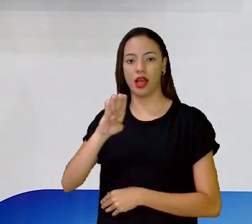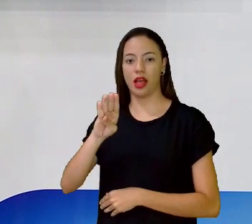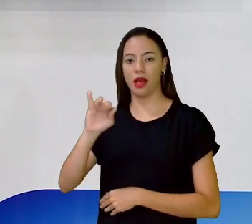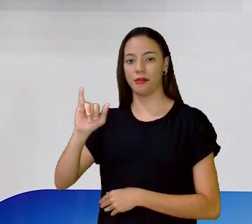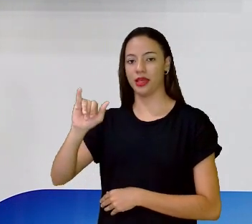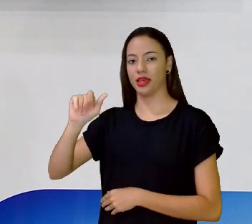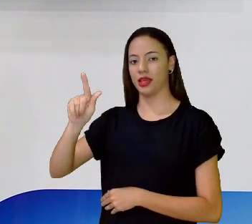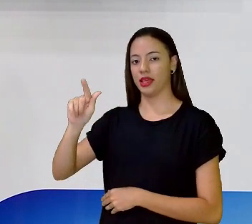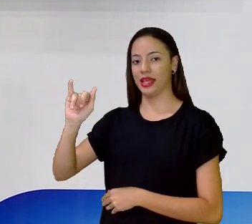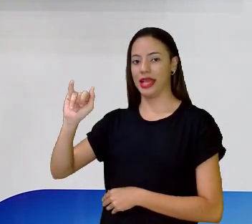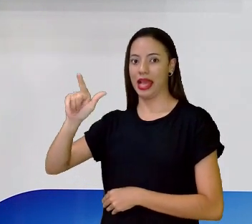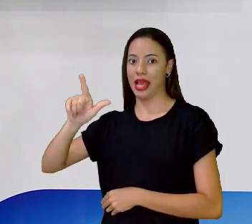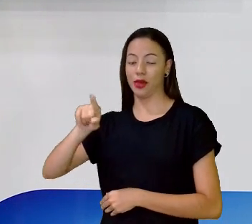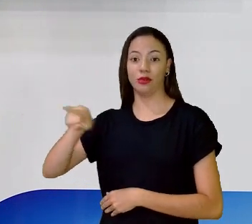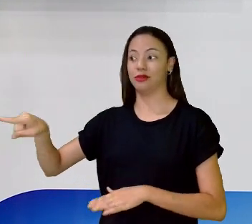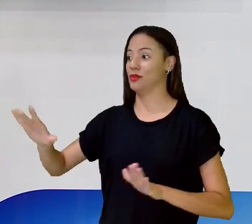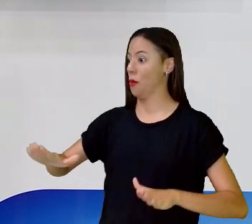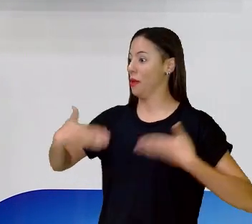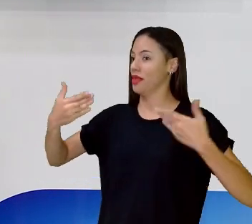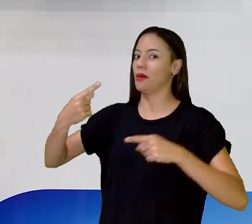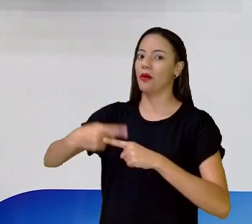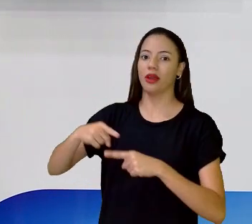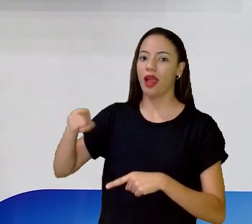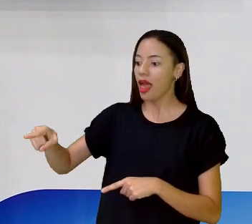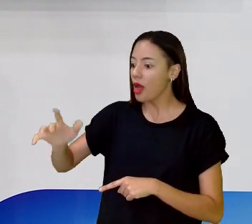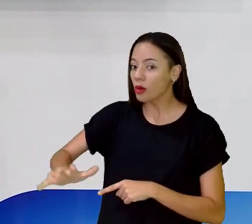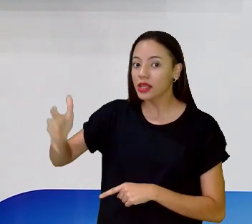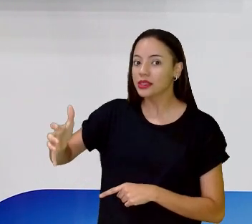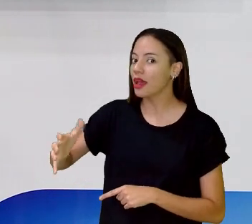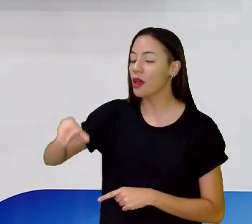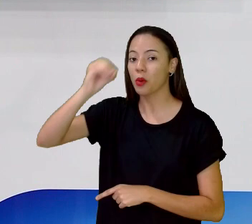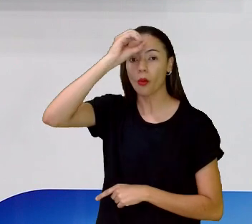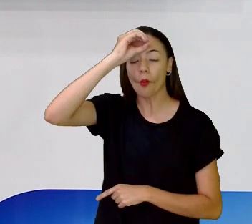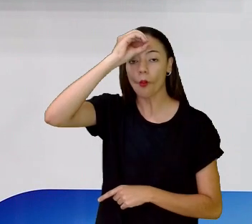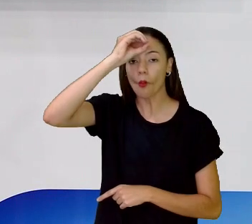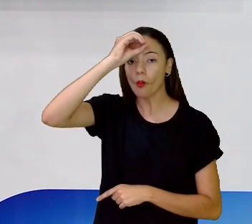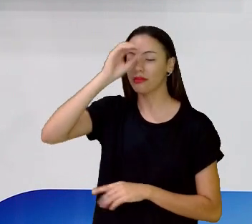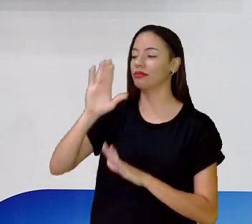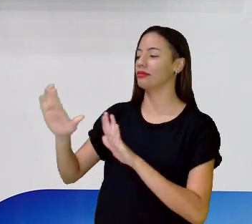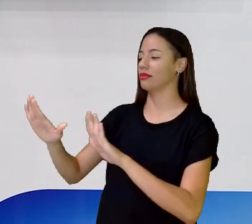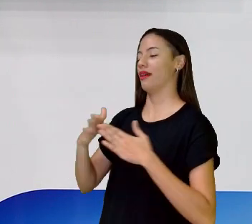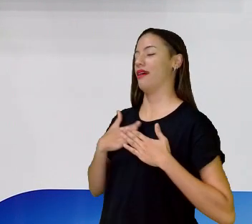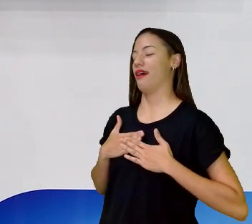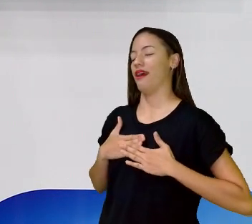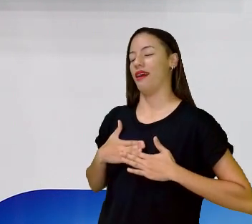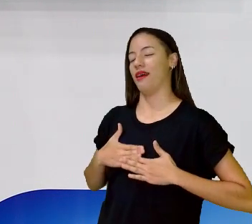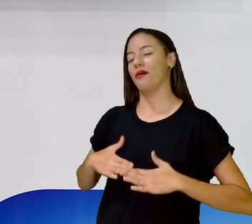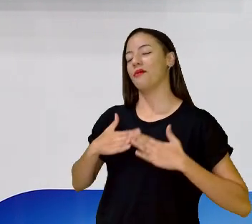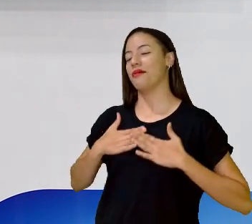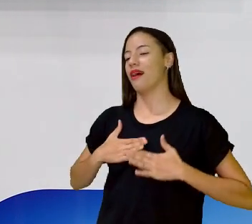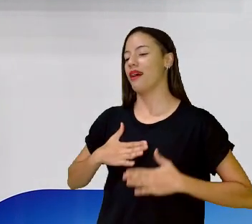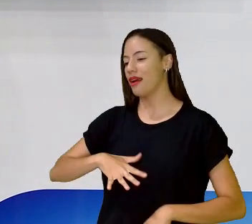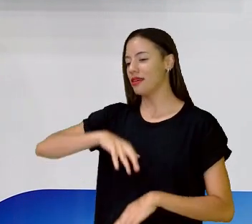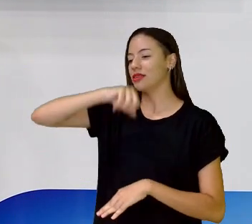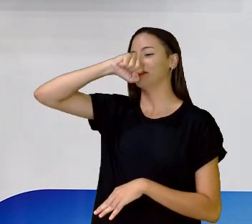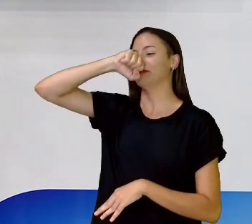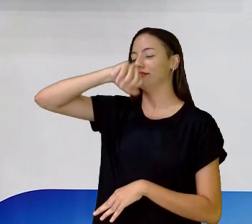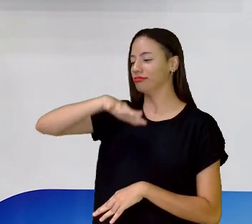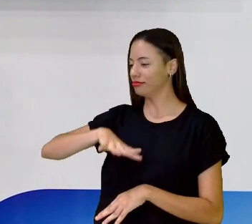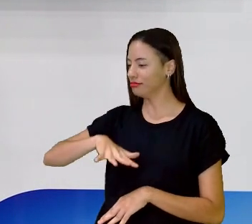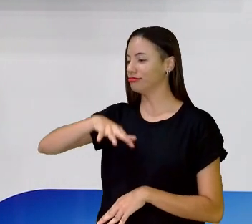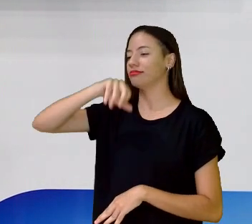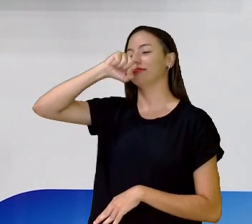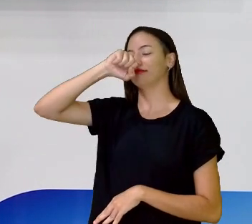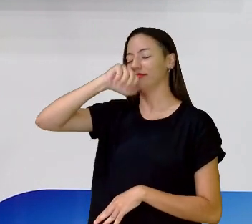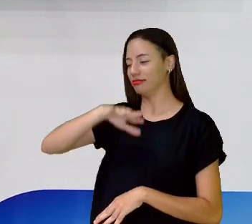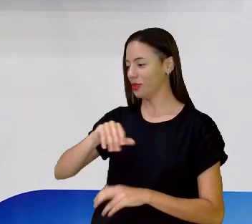surpresa, ela não sabe o que vai acontecer ainda, calma professora, respire fundo. Estou respirando. Vai tudo